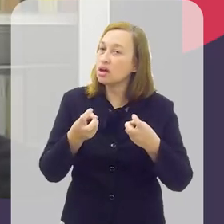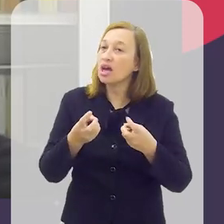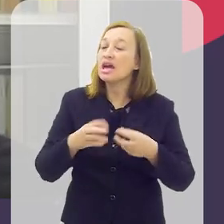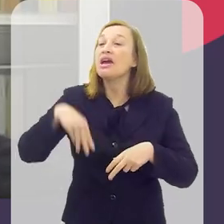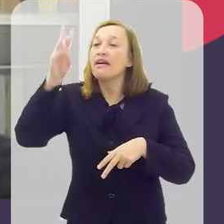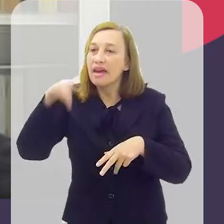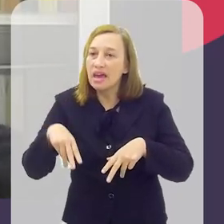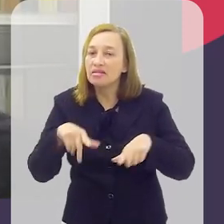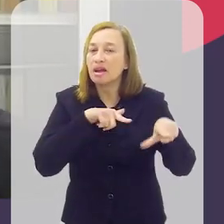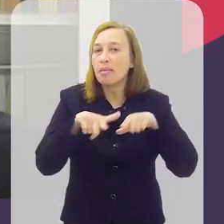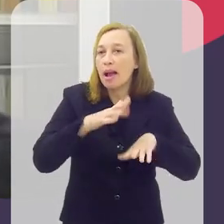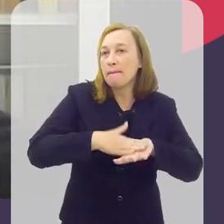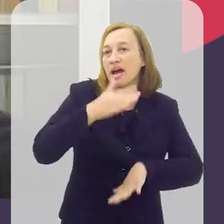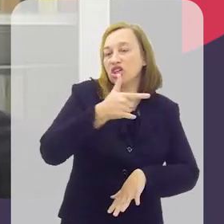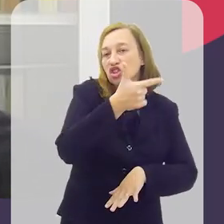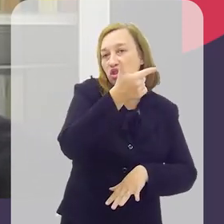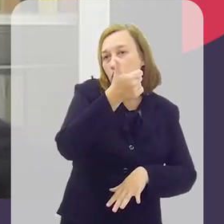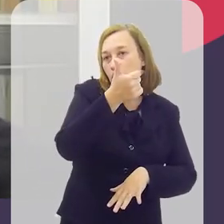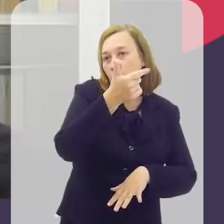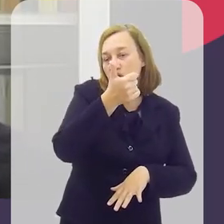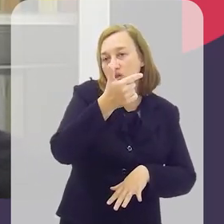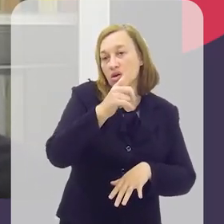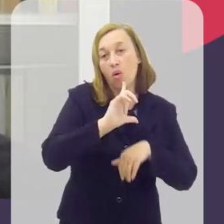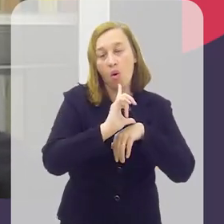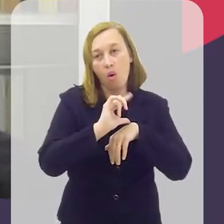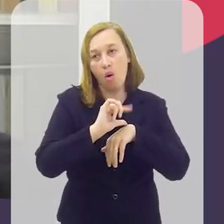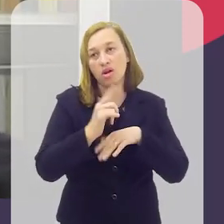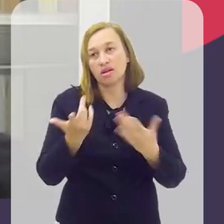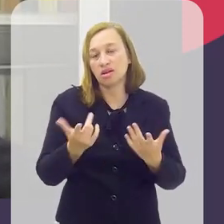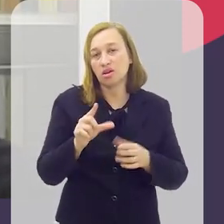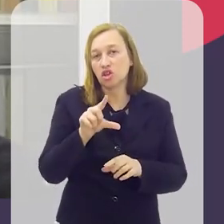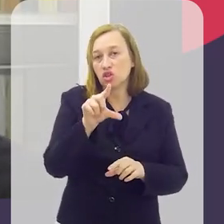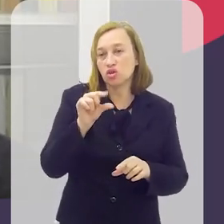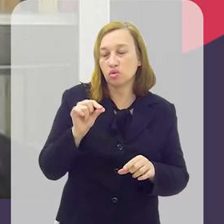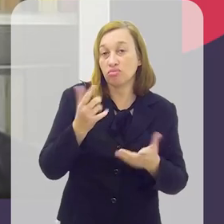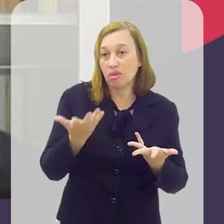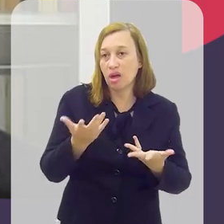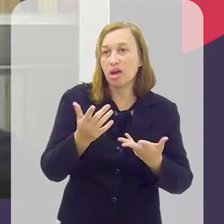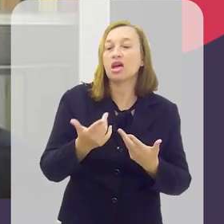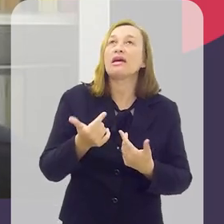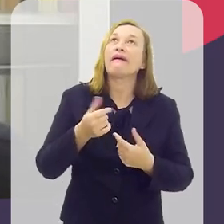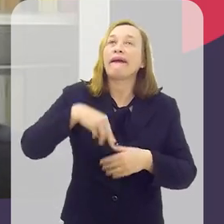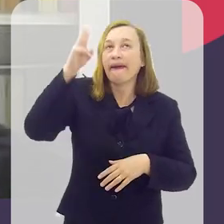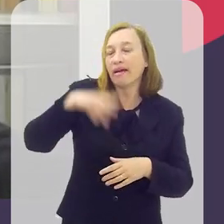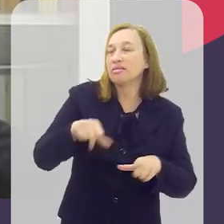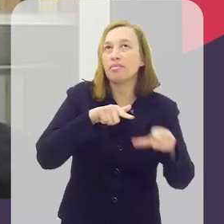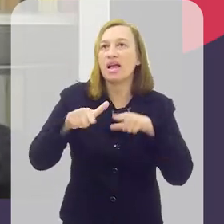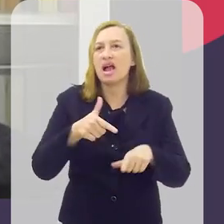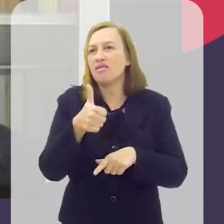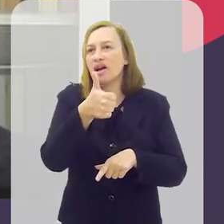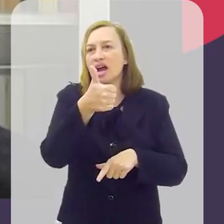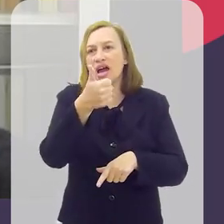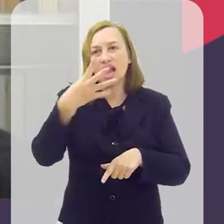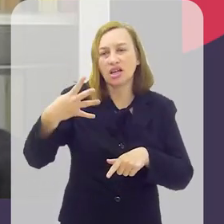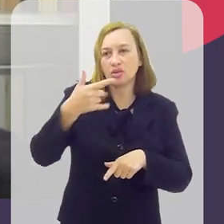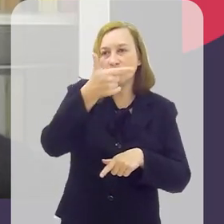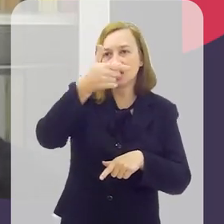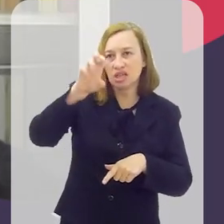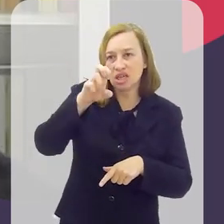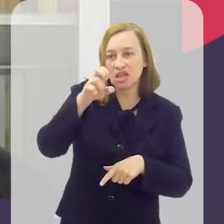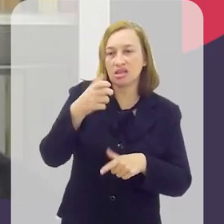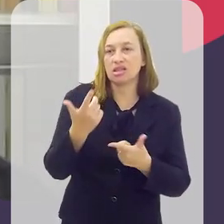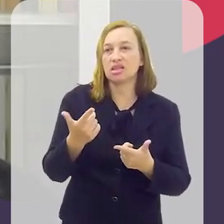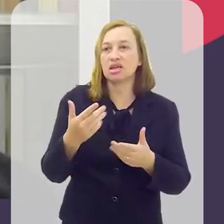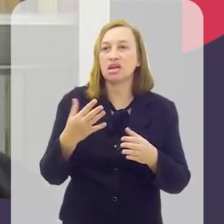para quem trabalhava mais de 12 horas, eu contabilizei 12 horas, né? Era a última opção. Então quem trabalhava 14, 15 horas por dia acabou